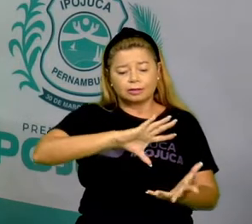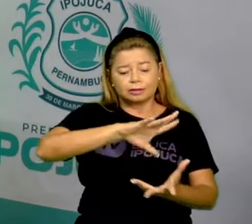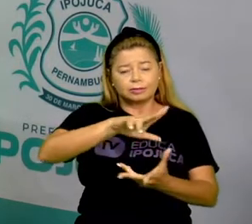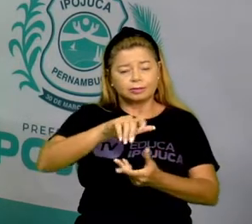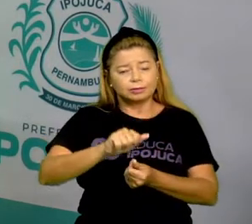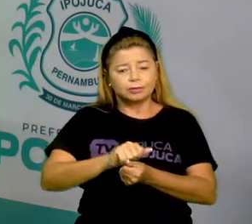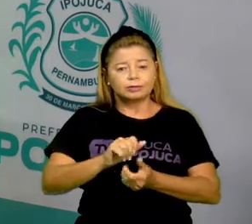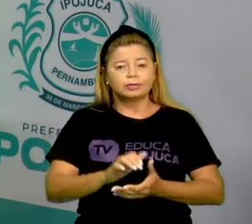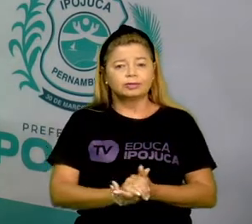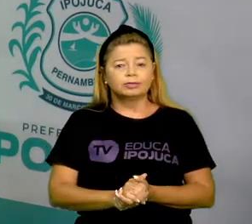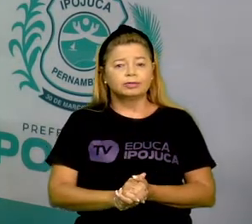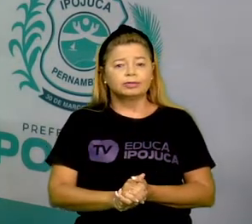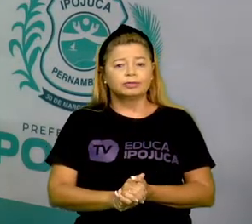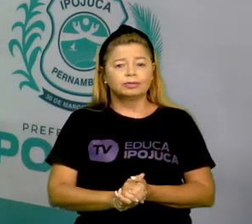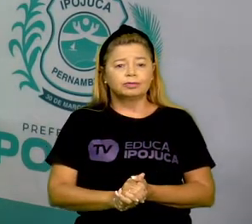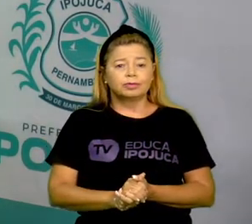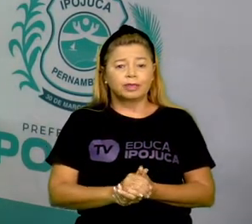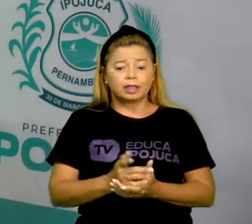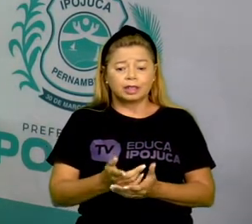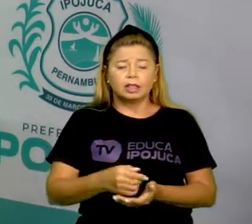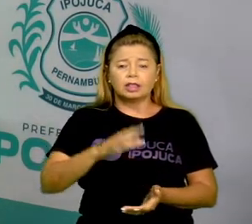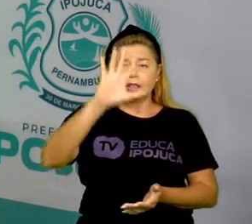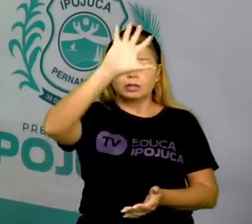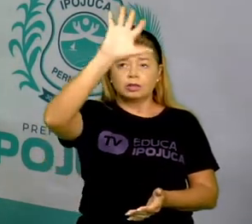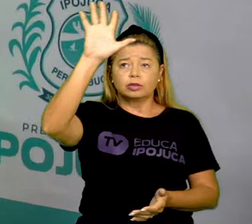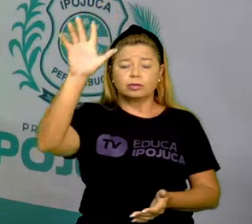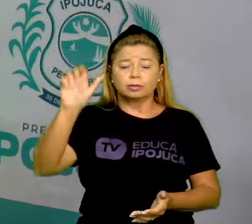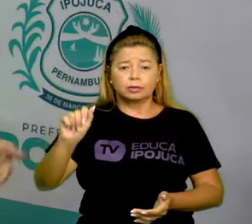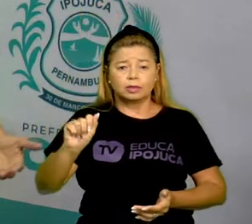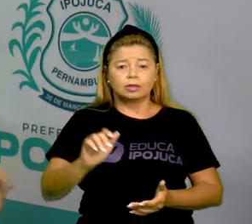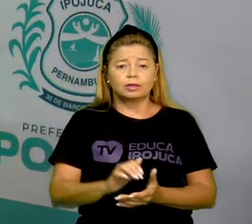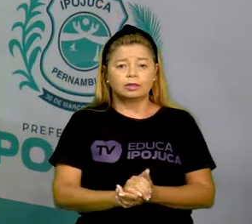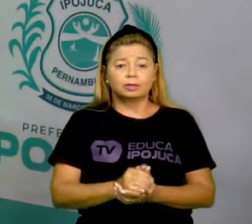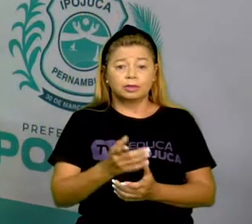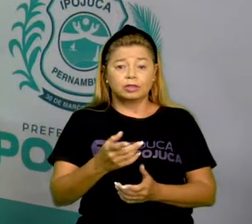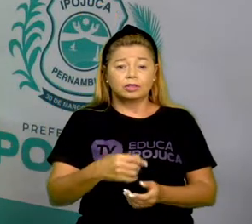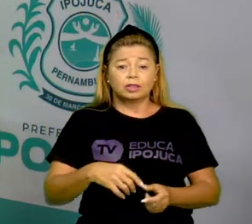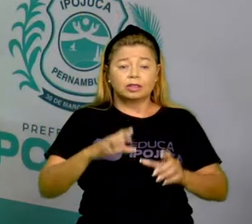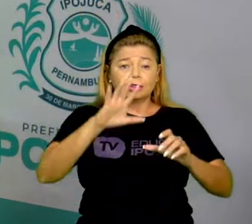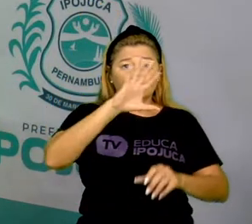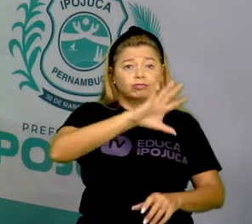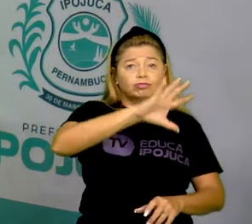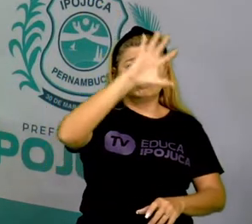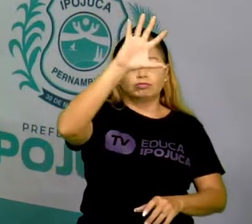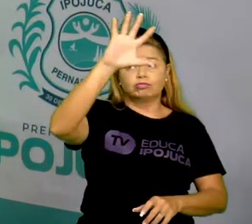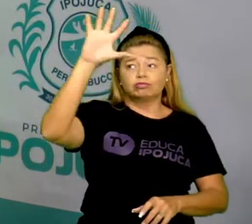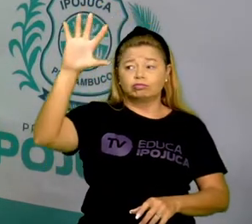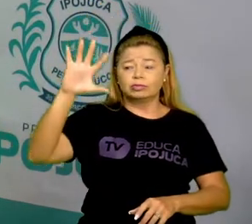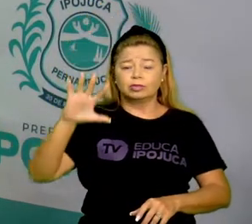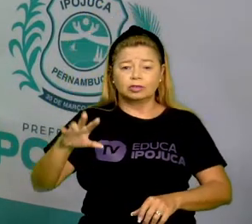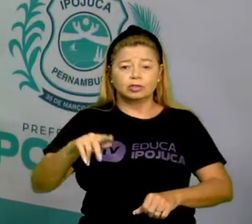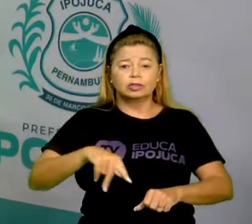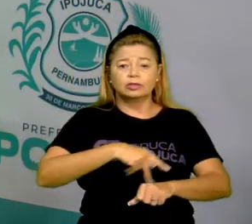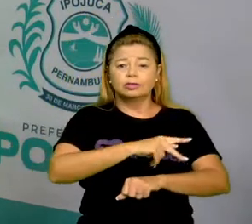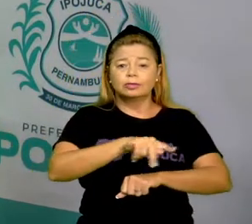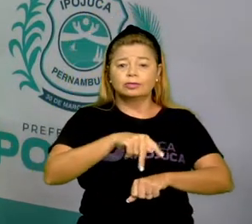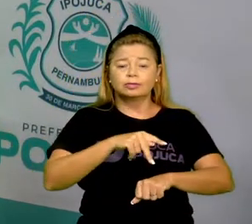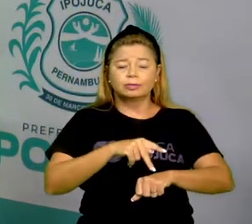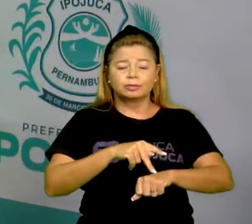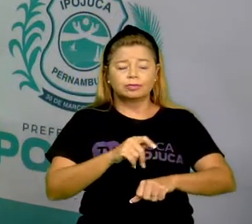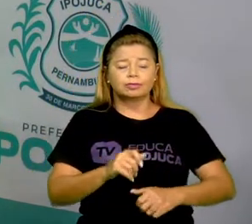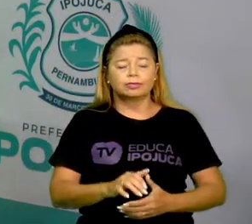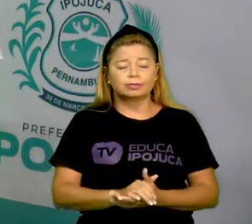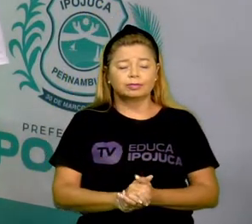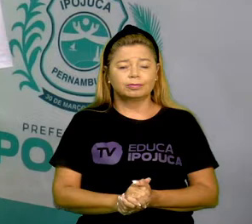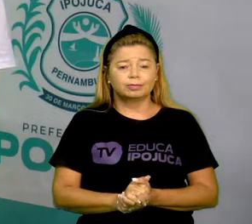Terra. E esses são os mapas dos continentes, dos países, está certo? E